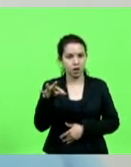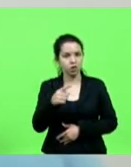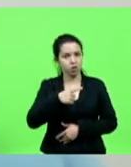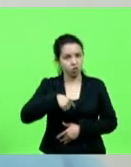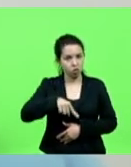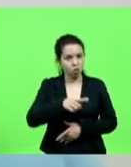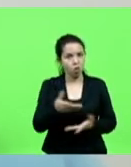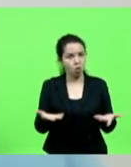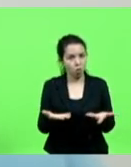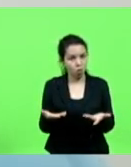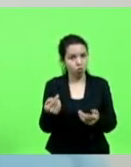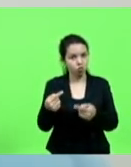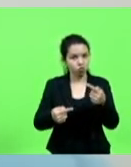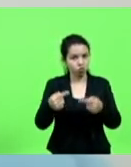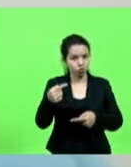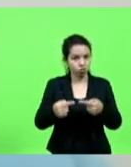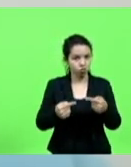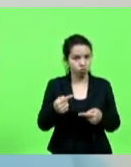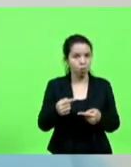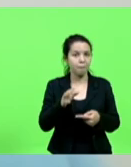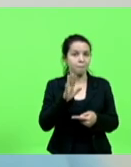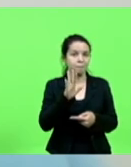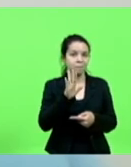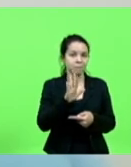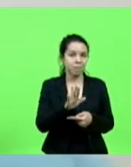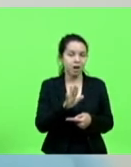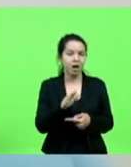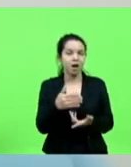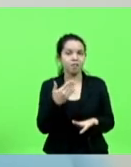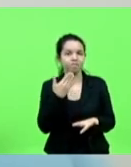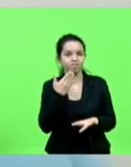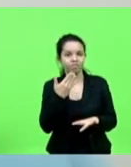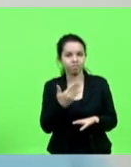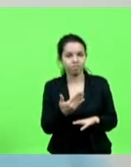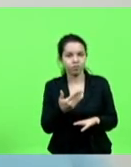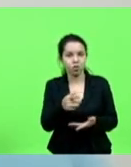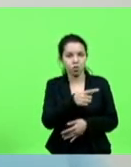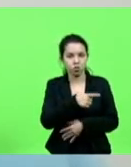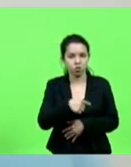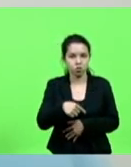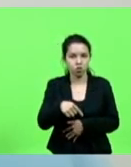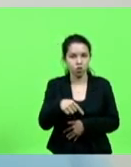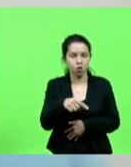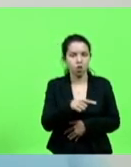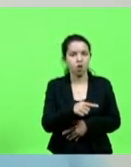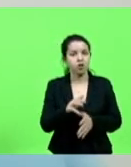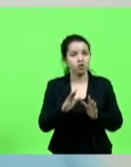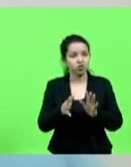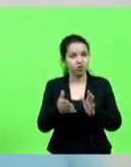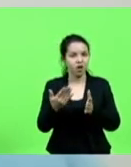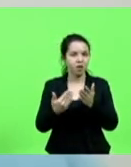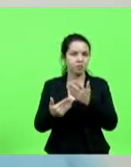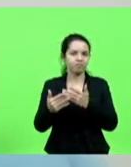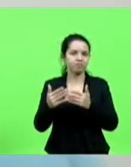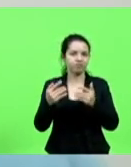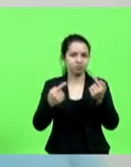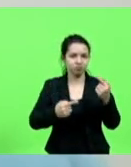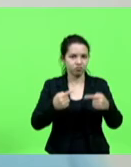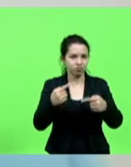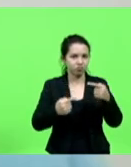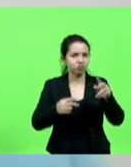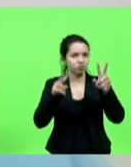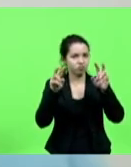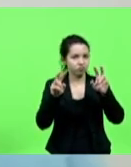mas o pedido veio, inclusive, quando nós já tínhamos feito a pauta enviada aos